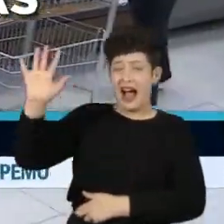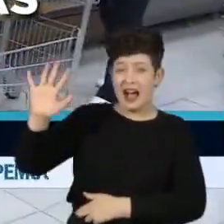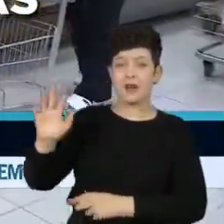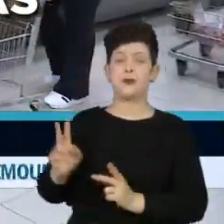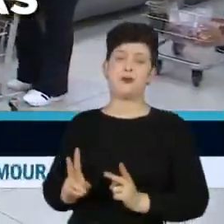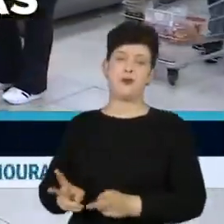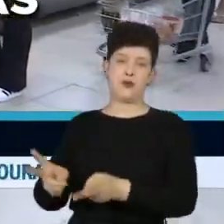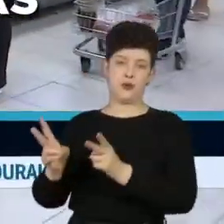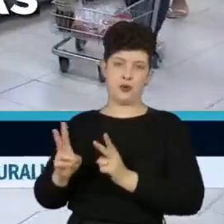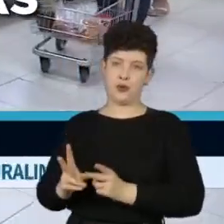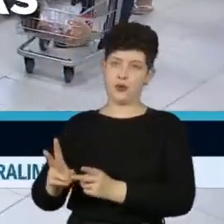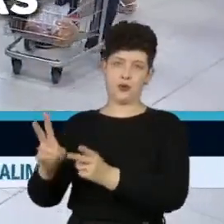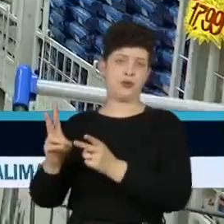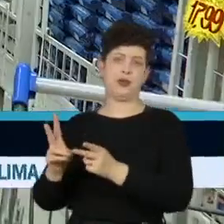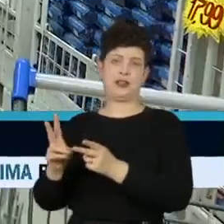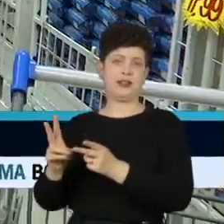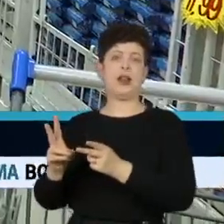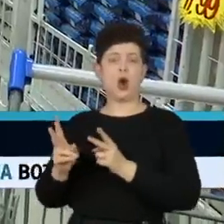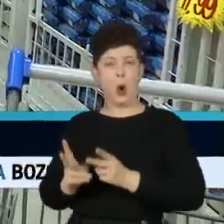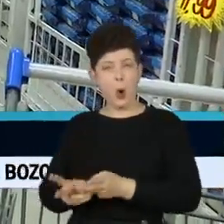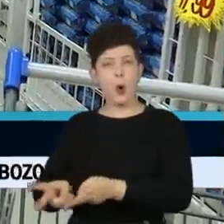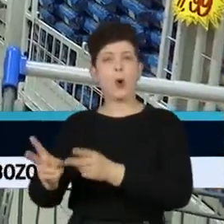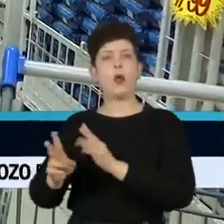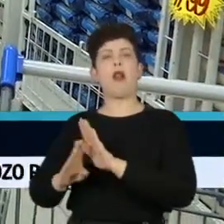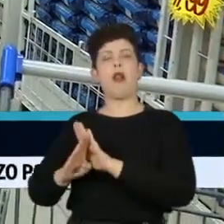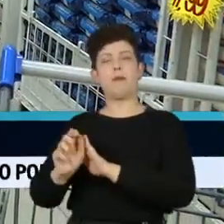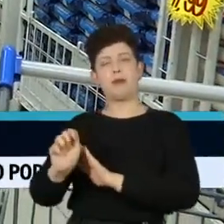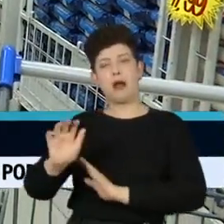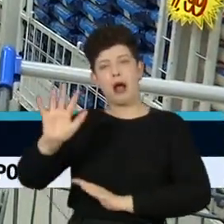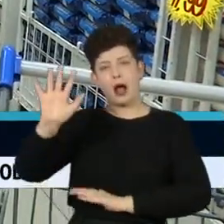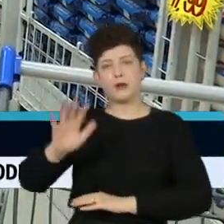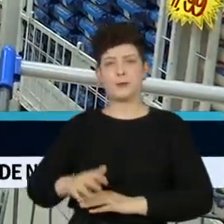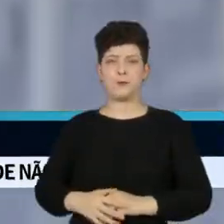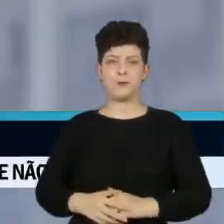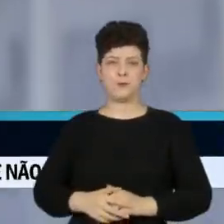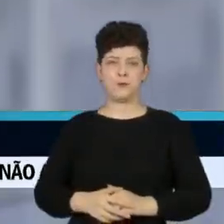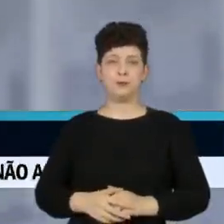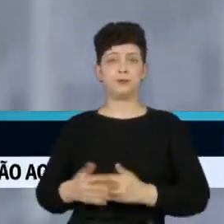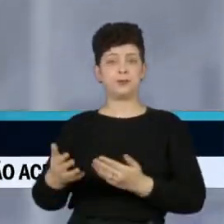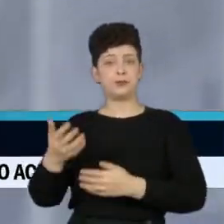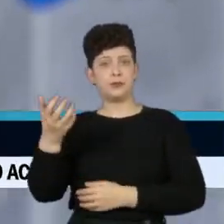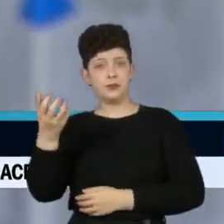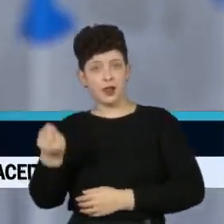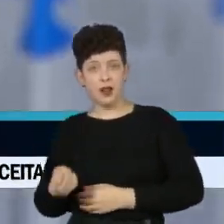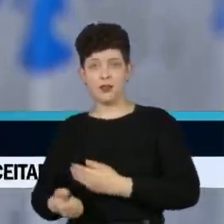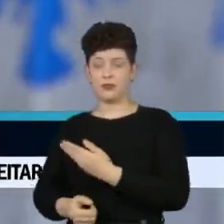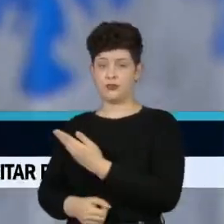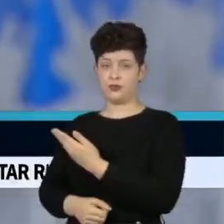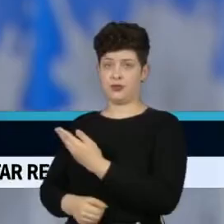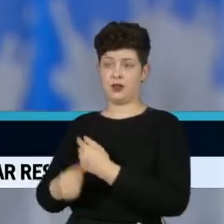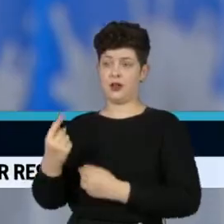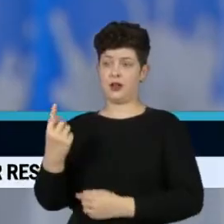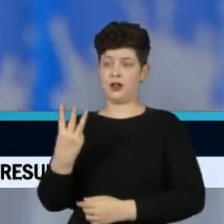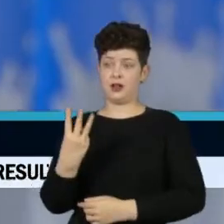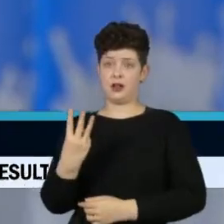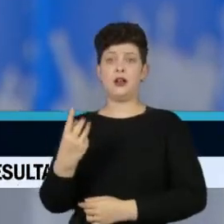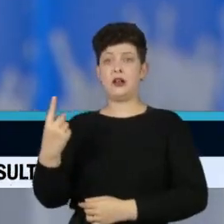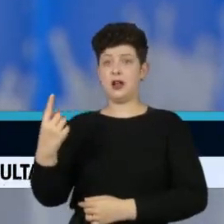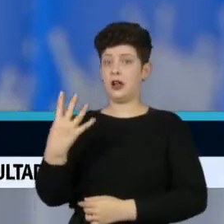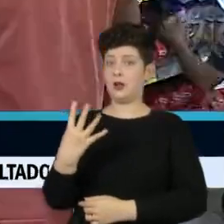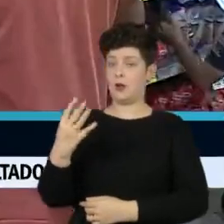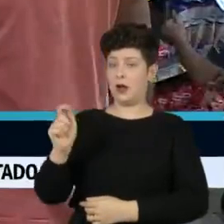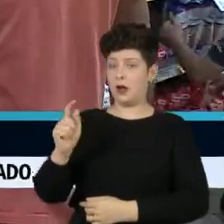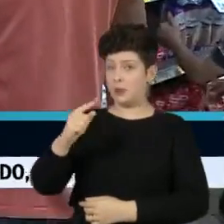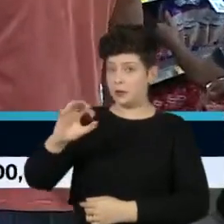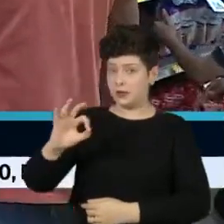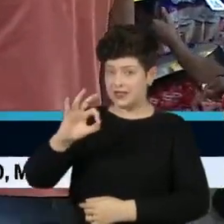mais vulneráveis, não deram trégua. Foi o grupo que mais aumentou de preço. O leite longa-vida ficou 14% mais